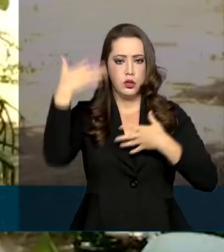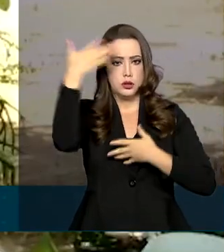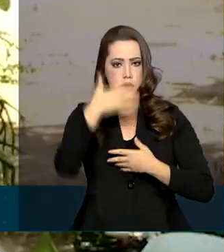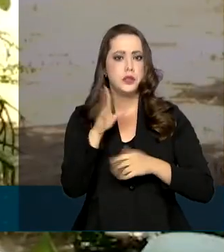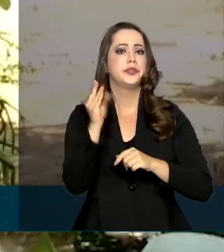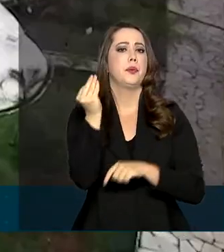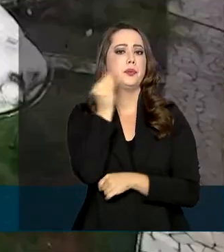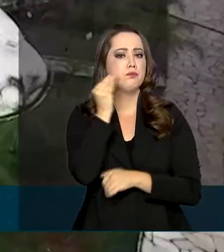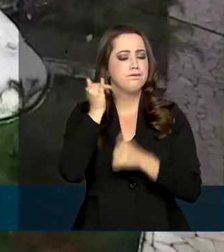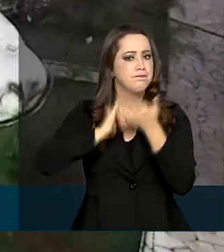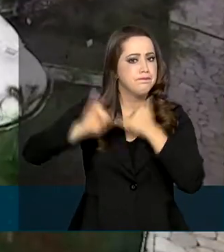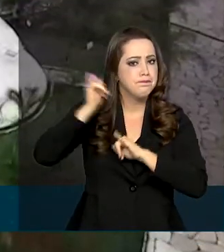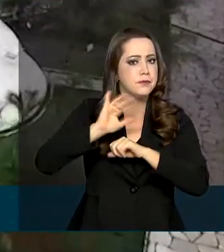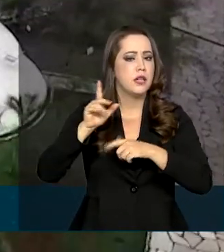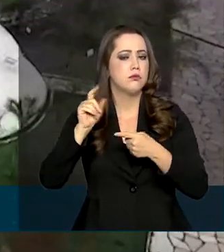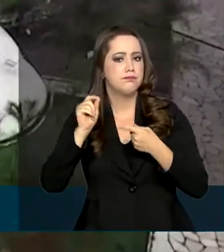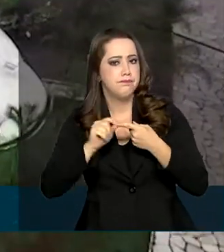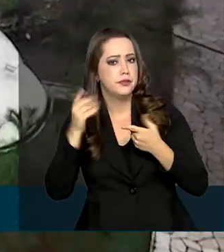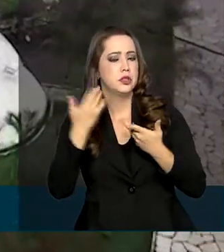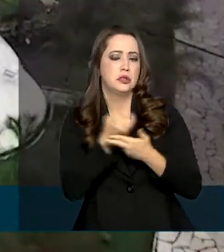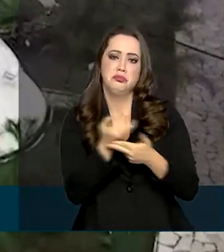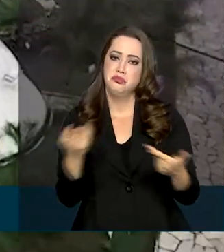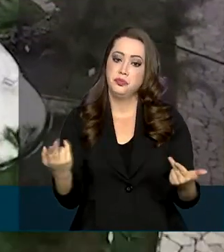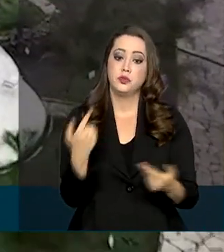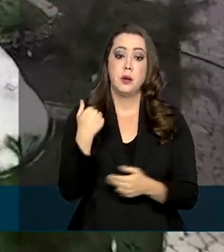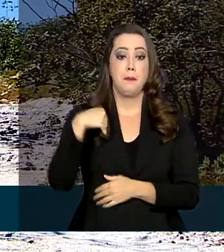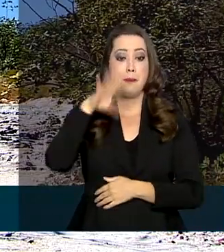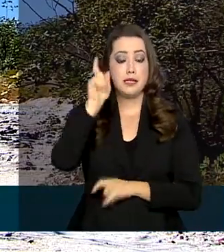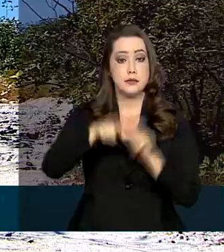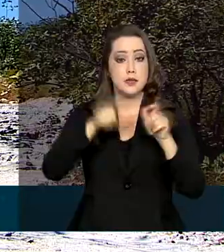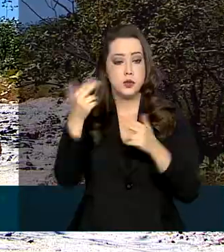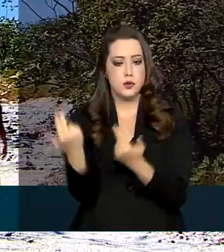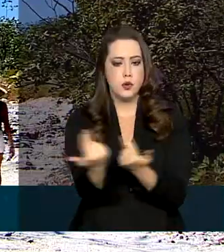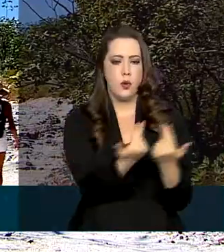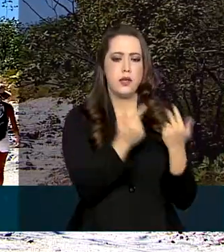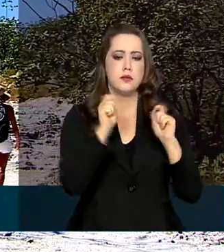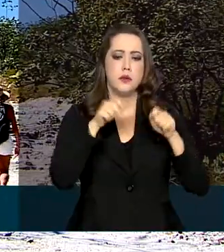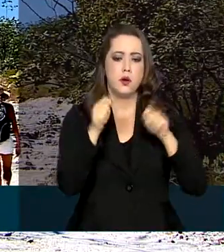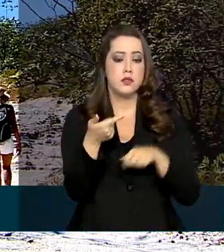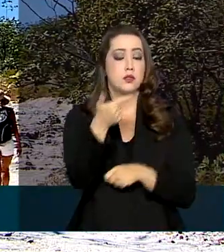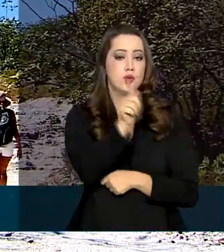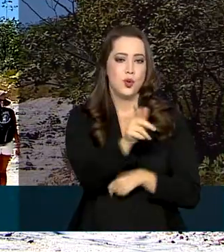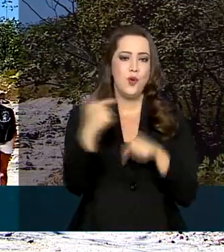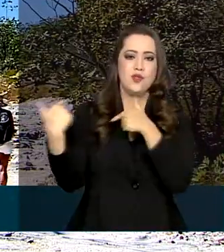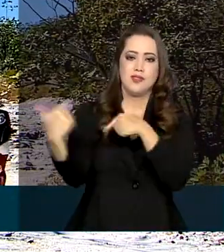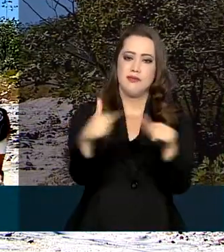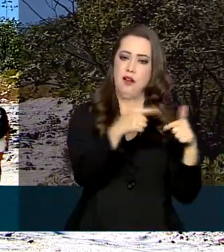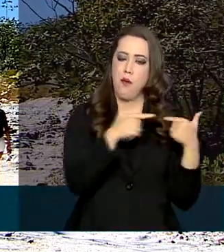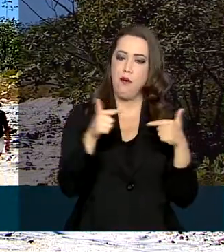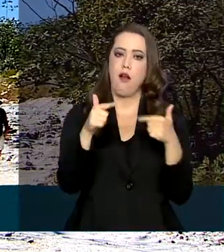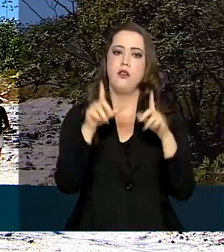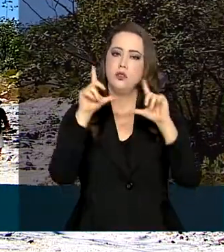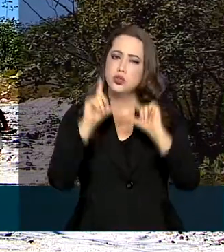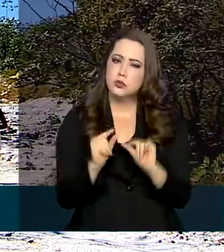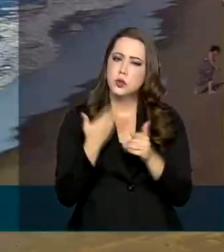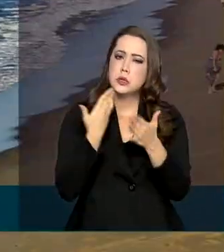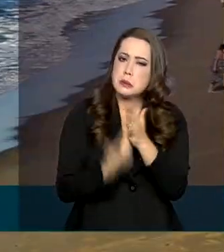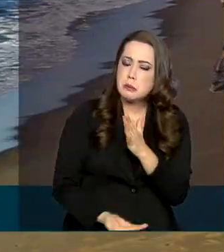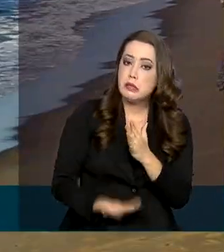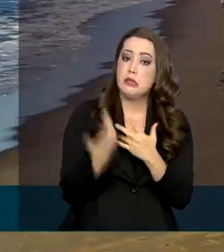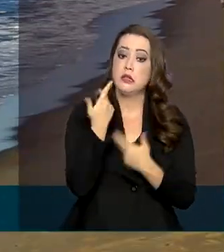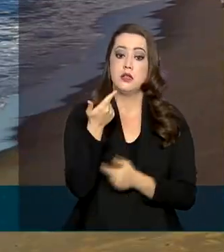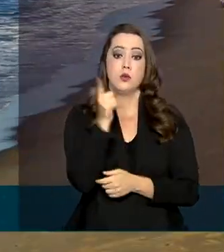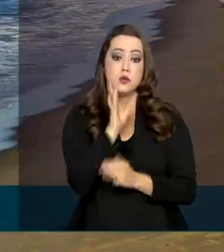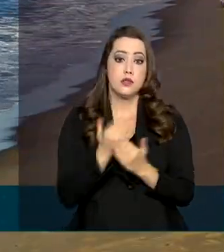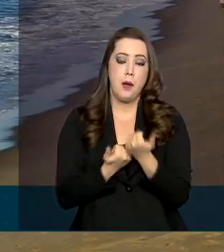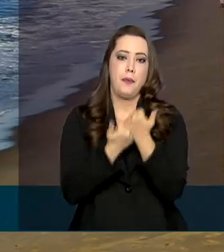funcionários. Para que mais empresários como Rosângela possam retomar as atividades, minimizar as perdas e